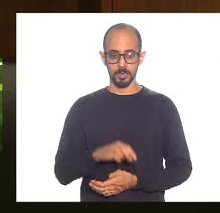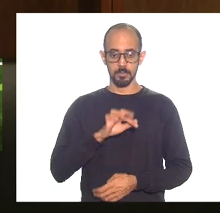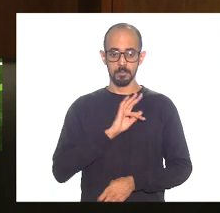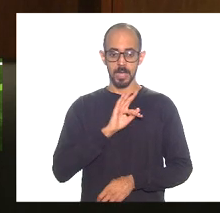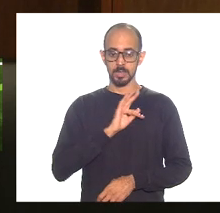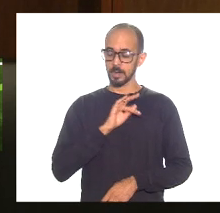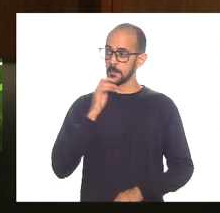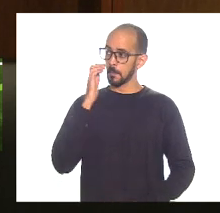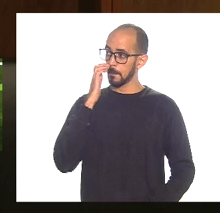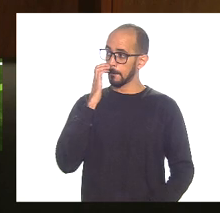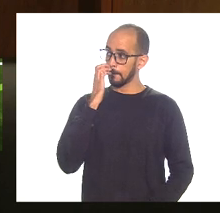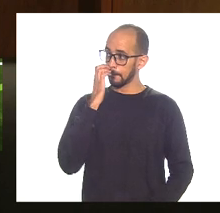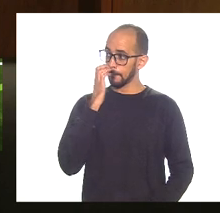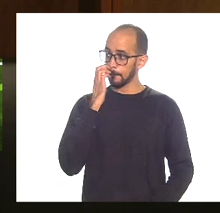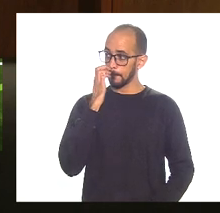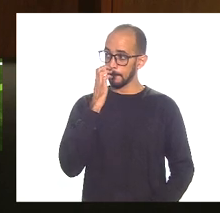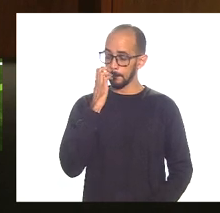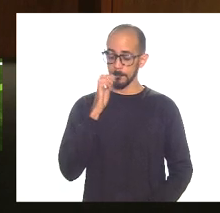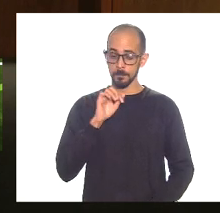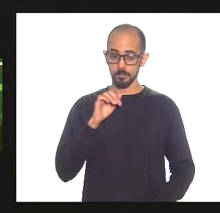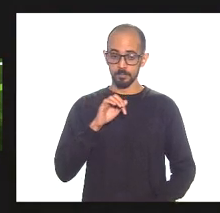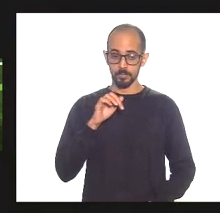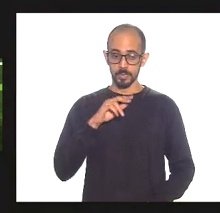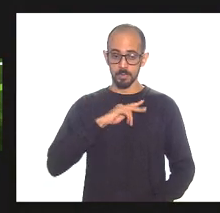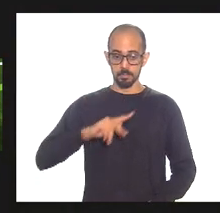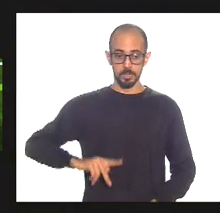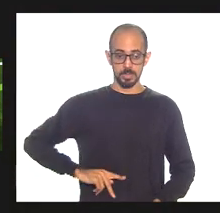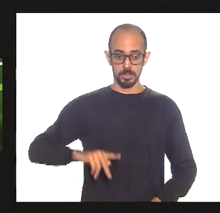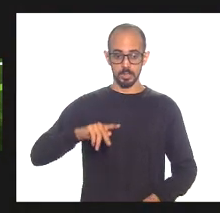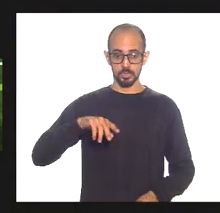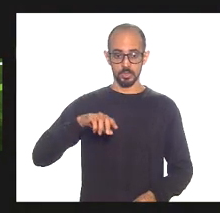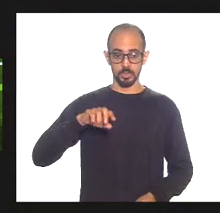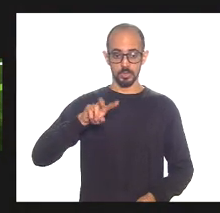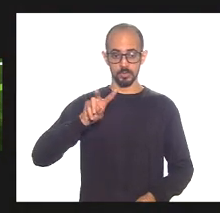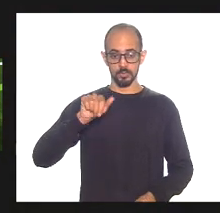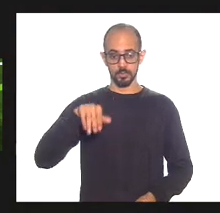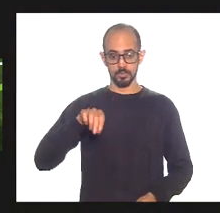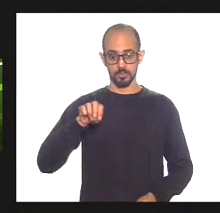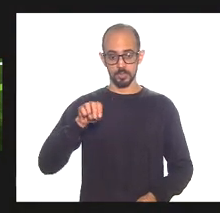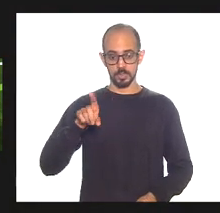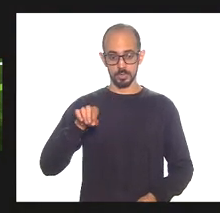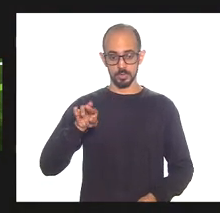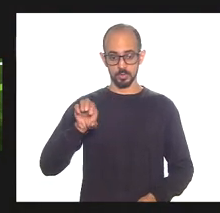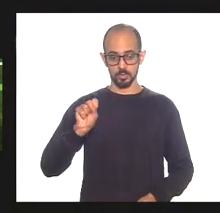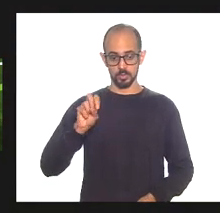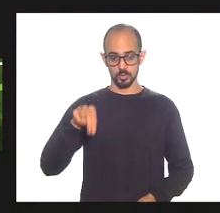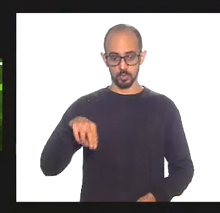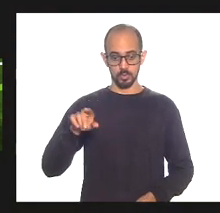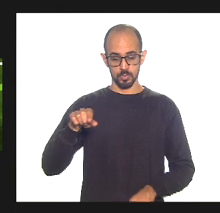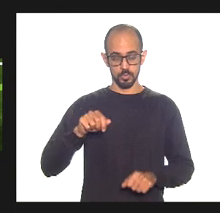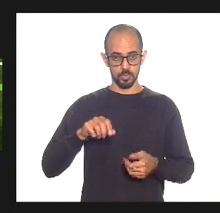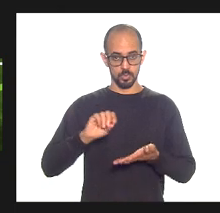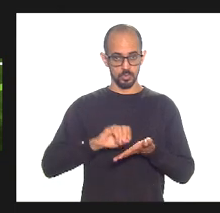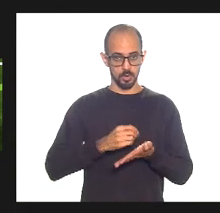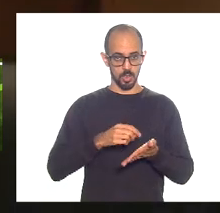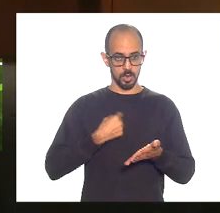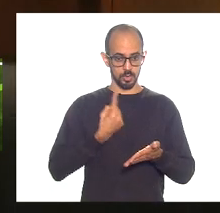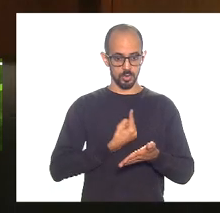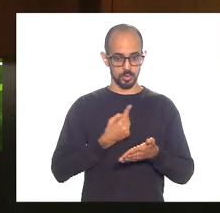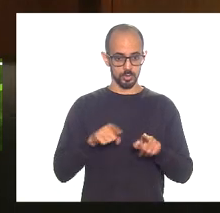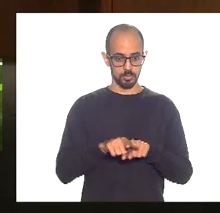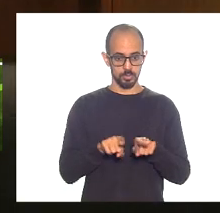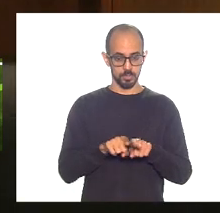Marta. Presidente, presidente, bom dia, deputado Anderson Moraes, assim que possível, escreve a gente por gentileza. Moraes,